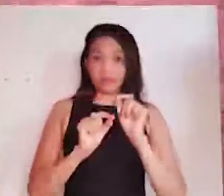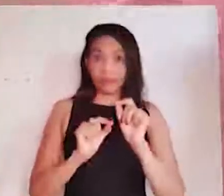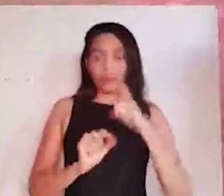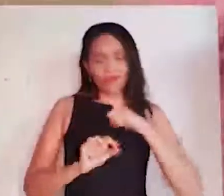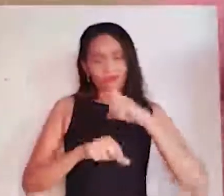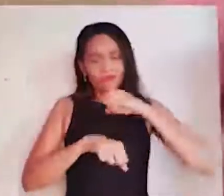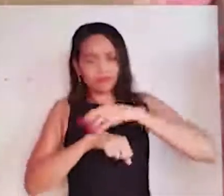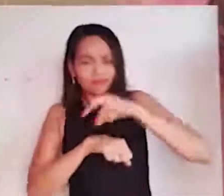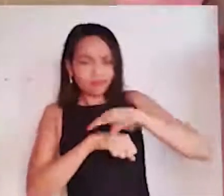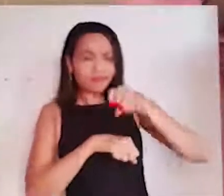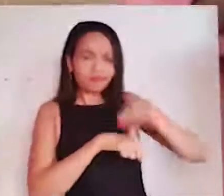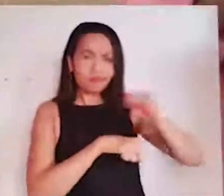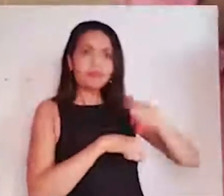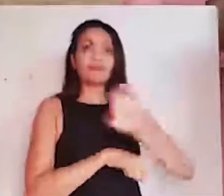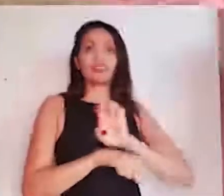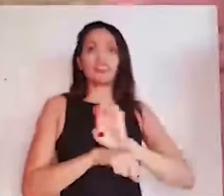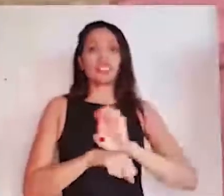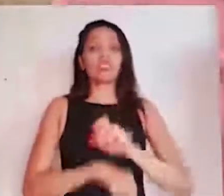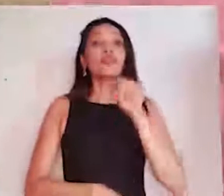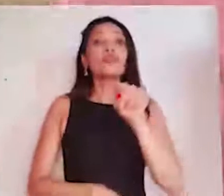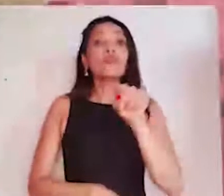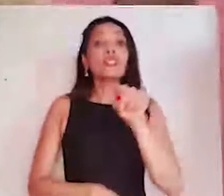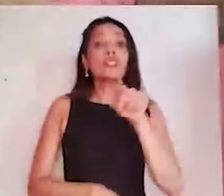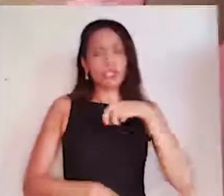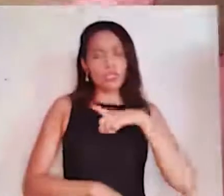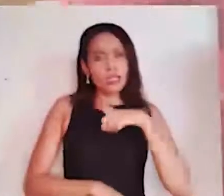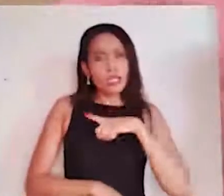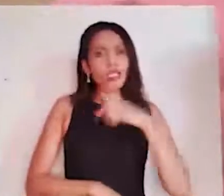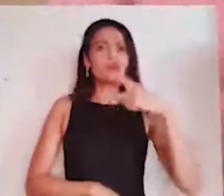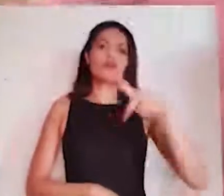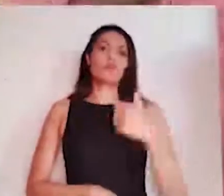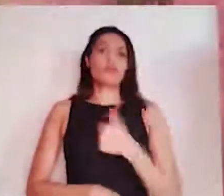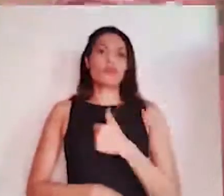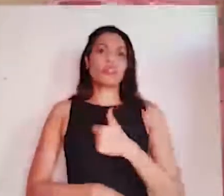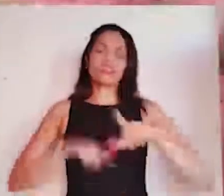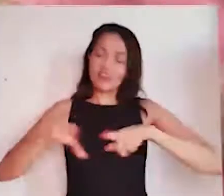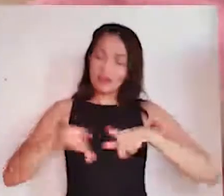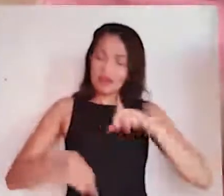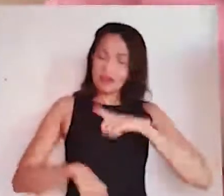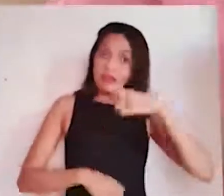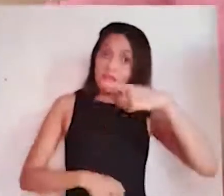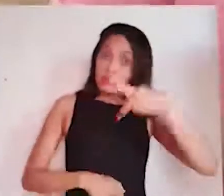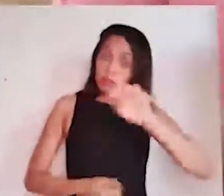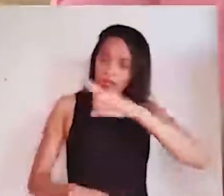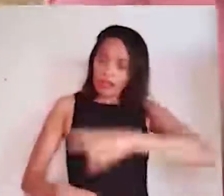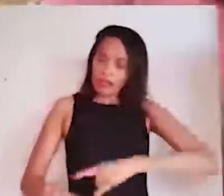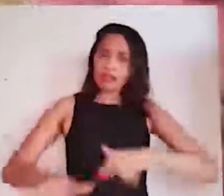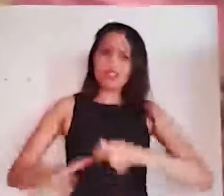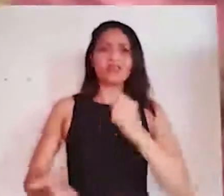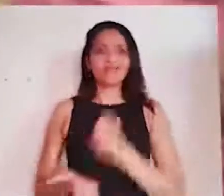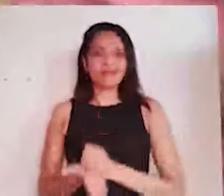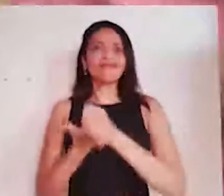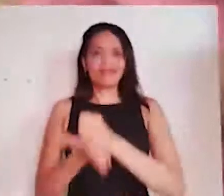enquanto prefeito, irei promover os estágios para garantir o primeiro emprego, para carimbar a carteira de trabalho aí dos